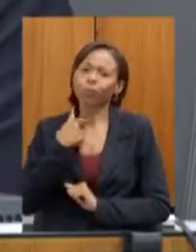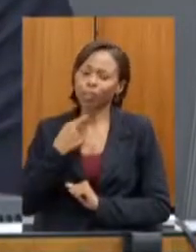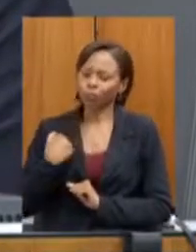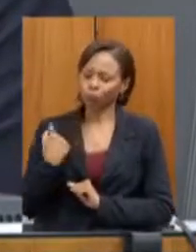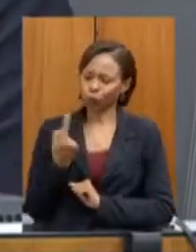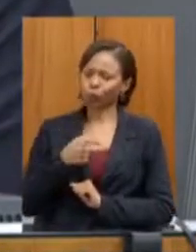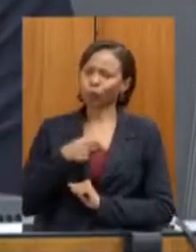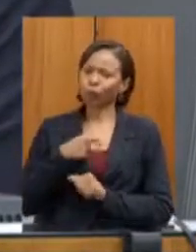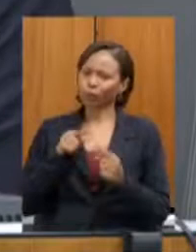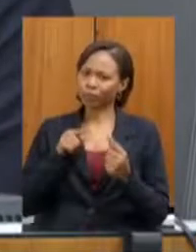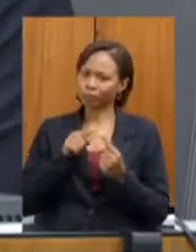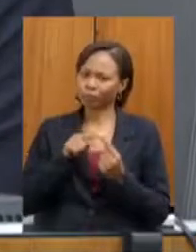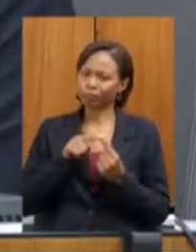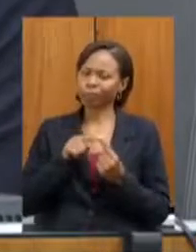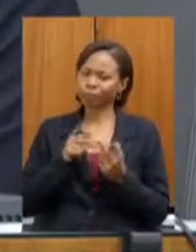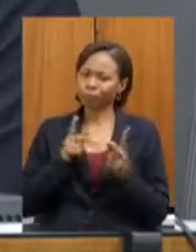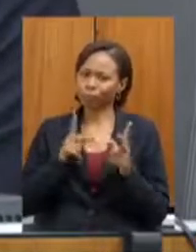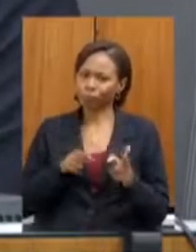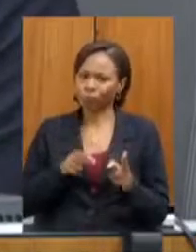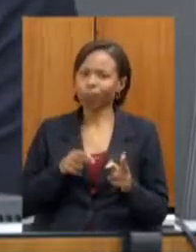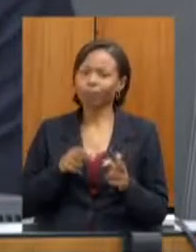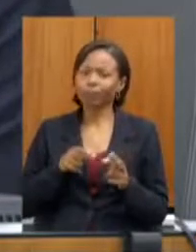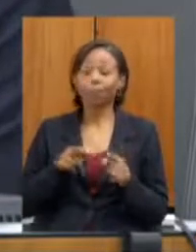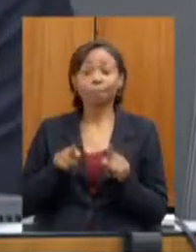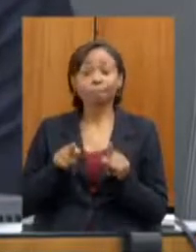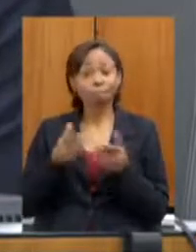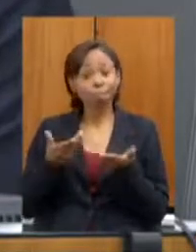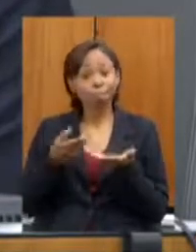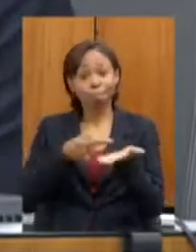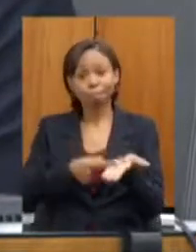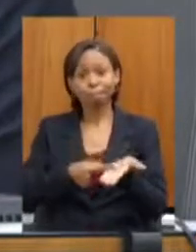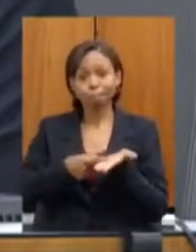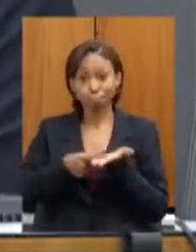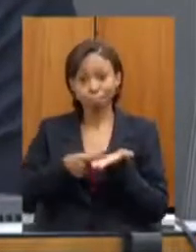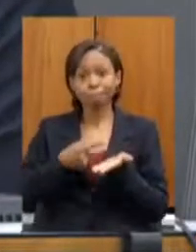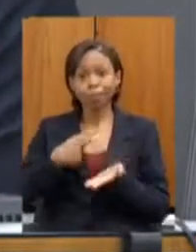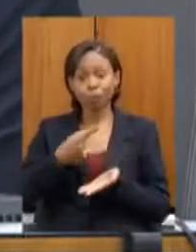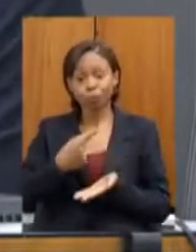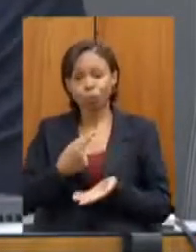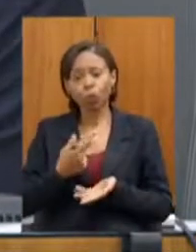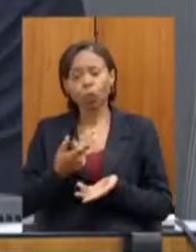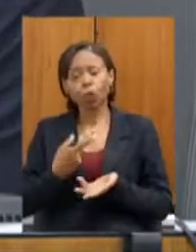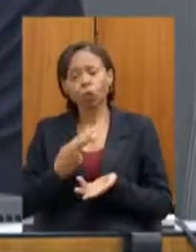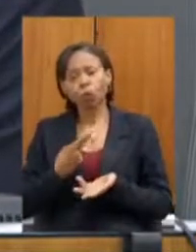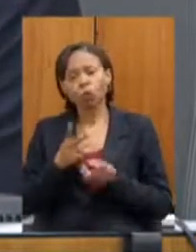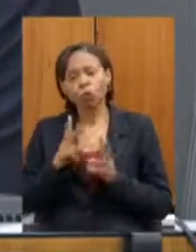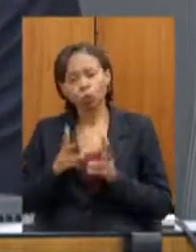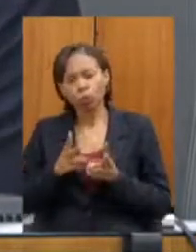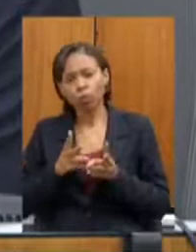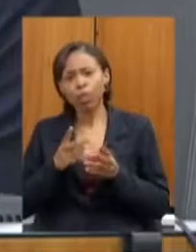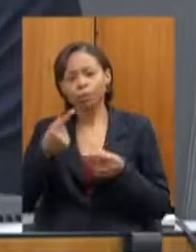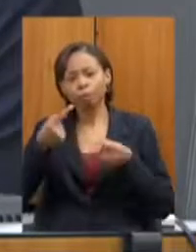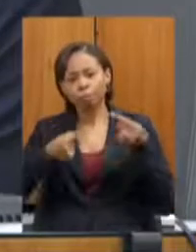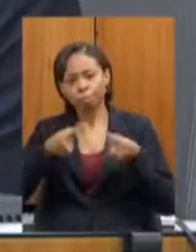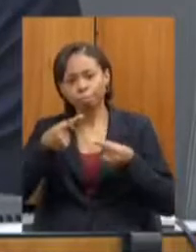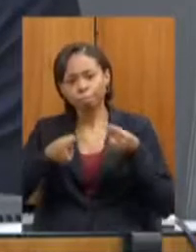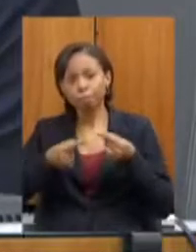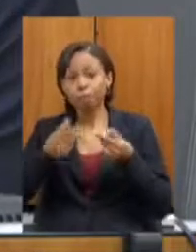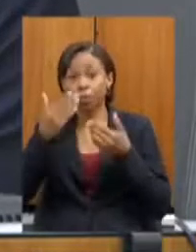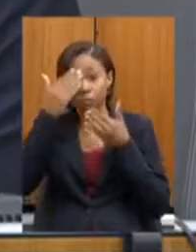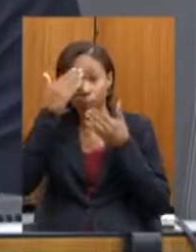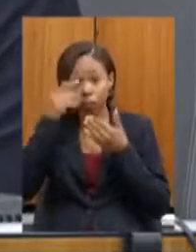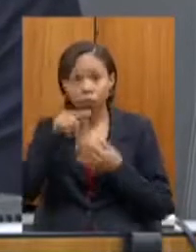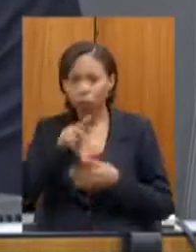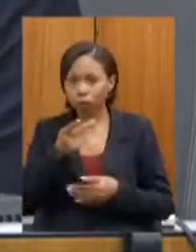desejo e eu lhe convido para que a gente possa continuar esse debate e agradeço que o senhor tenha chamado